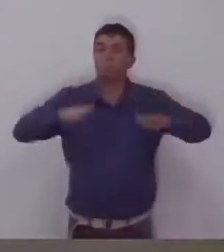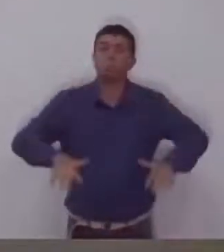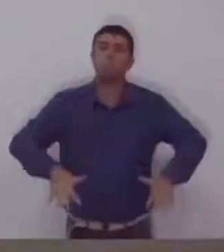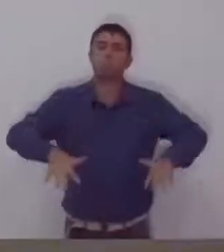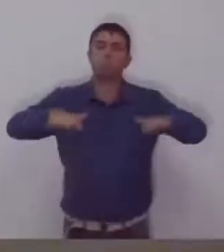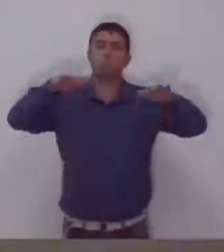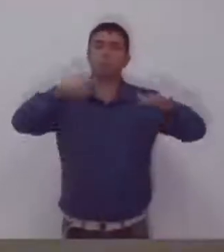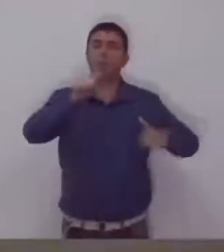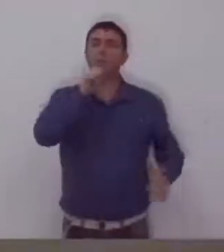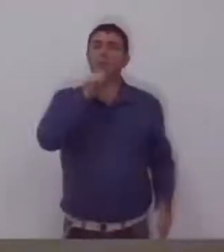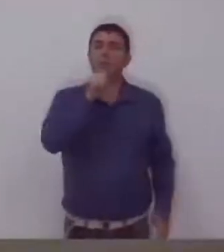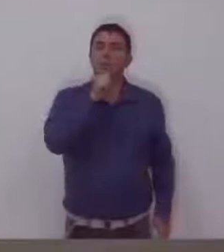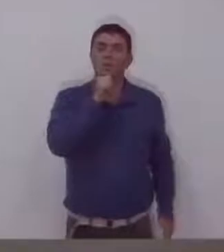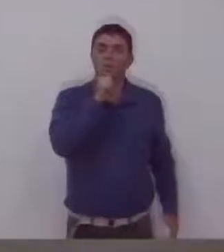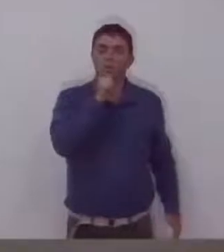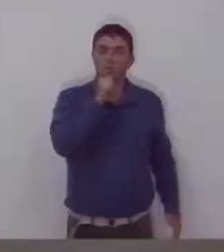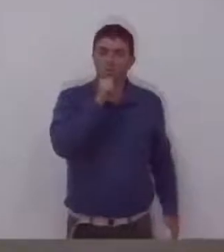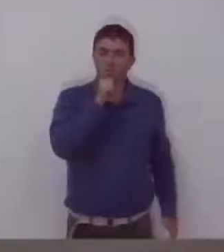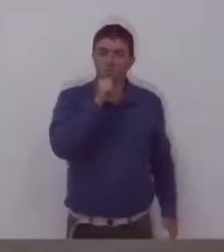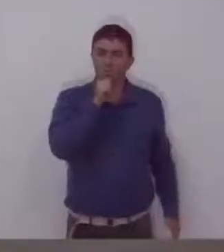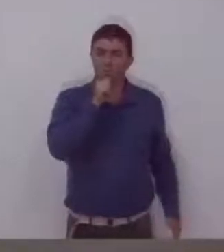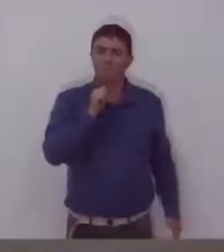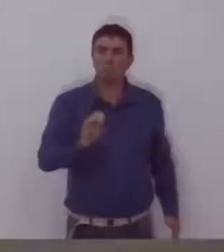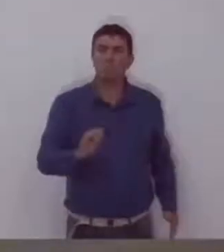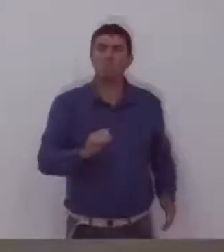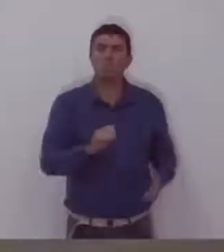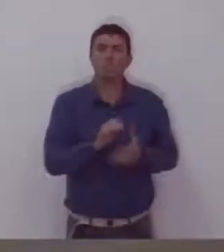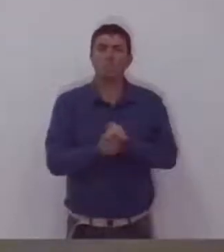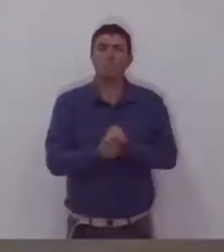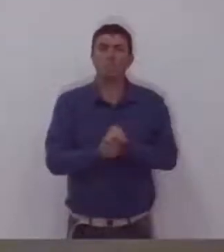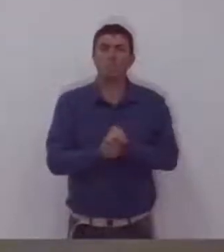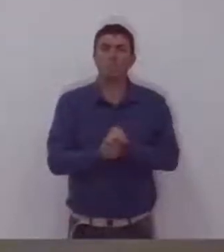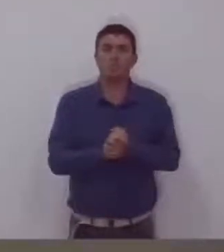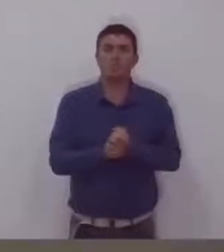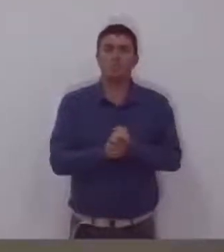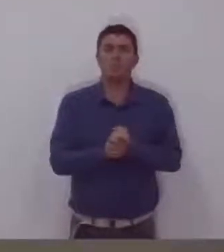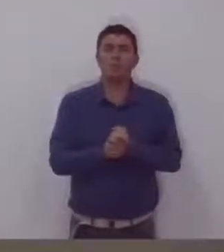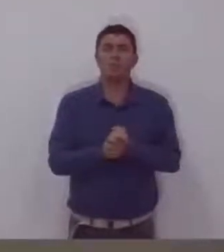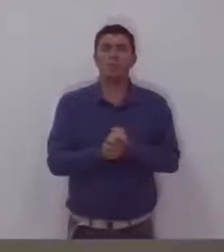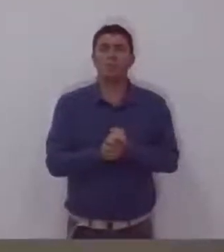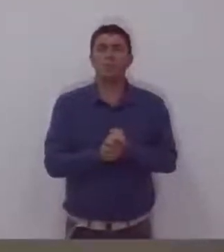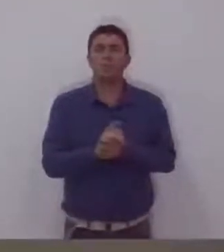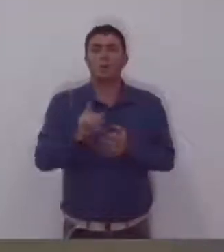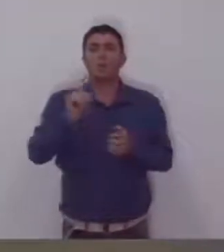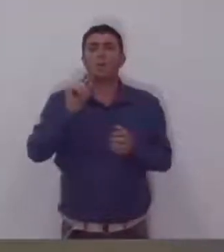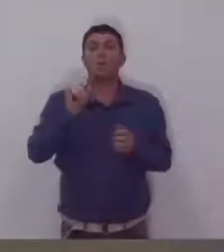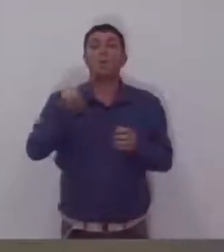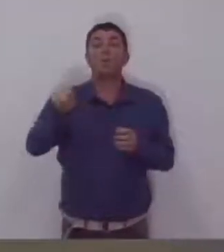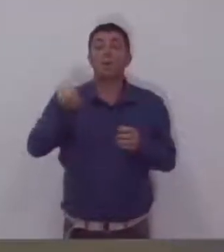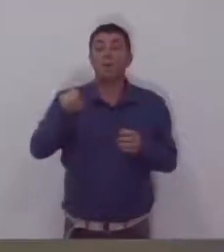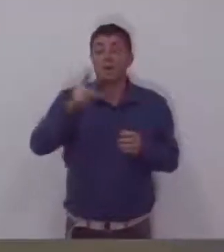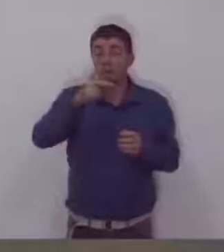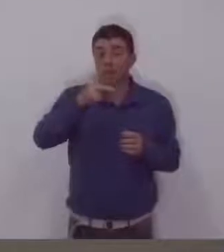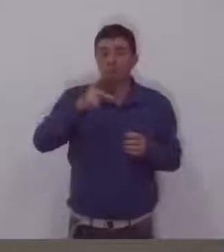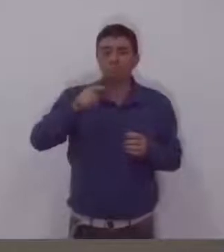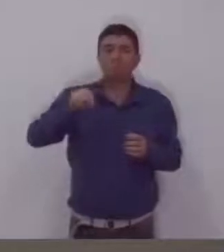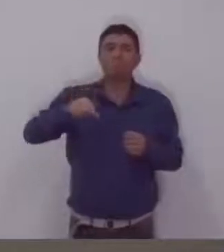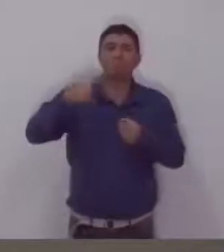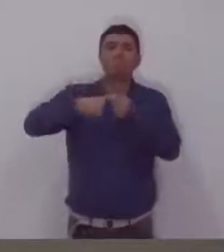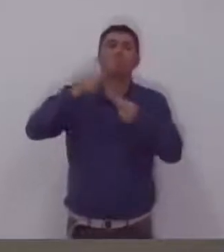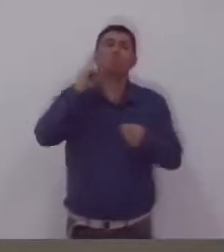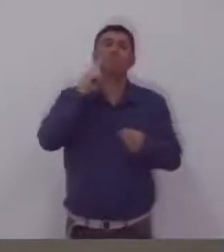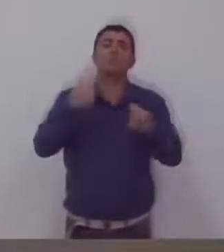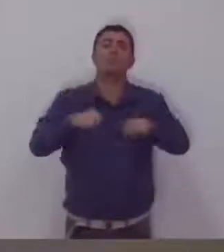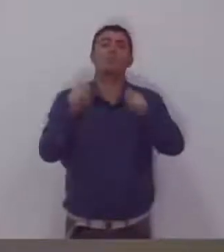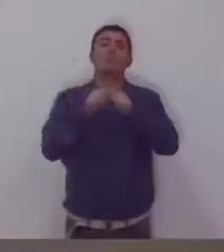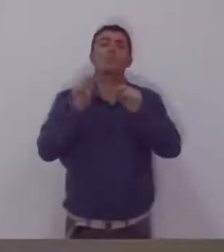lá na borda, está muito próximo. Então, o que a municipalidade precisa fazer? Porque o pessoal da